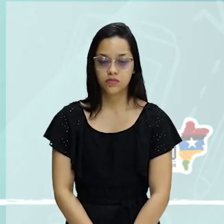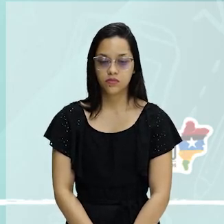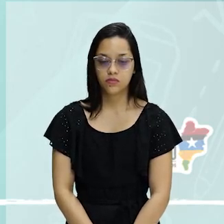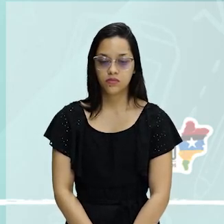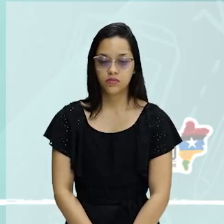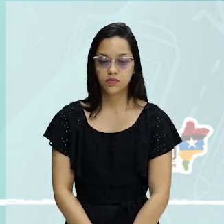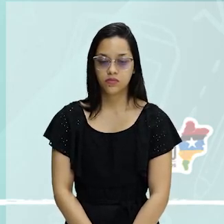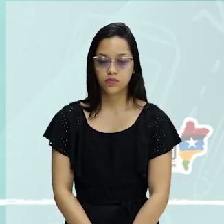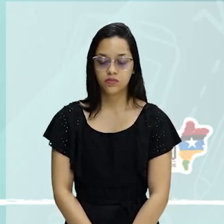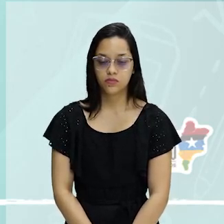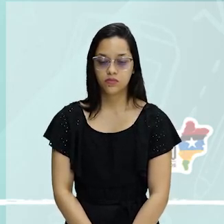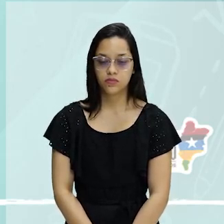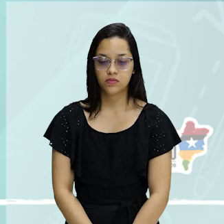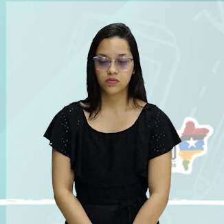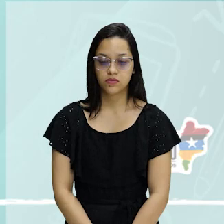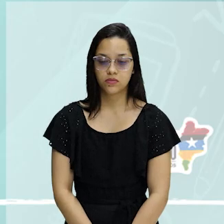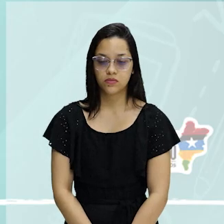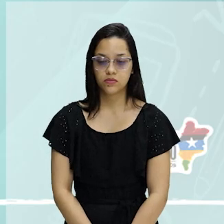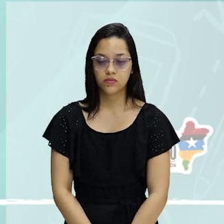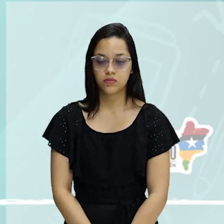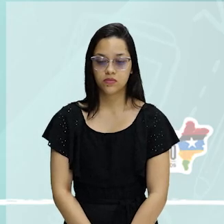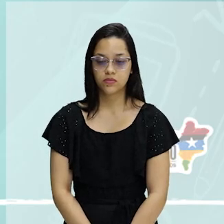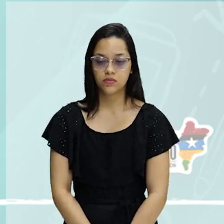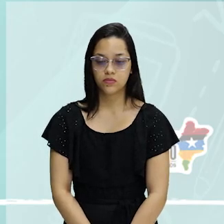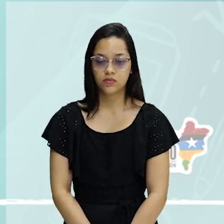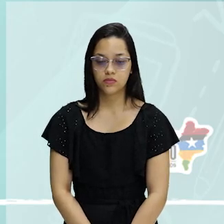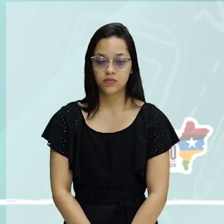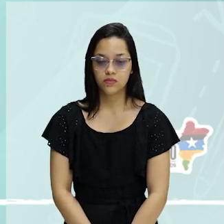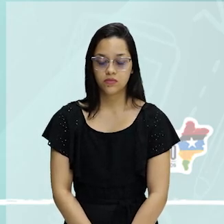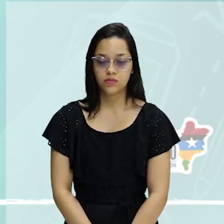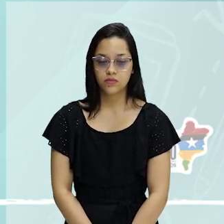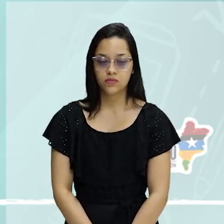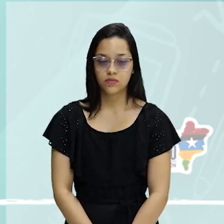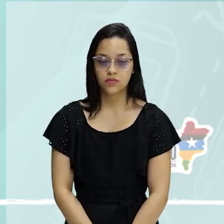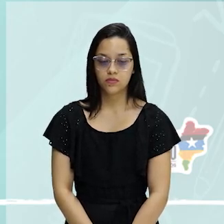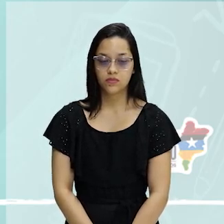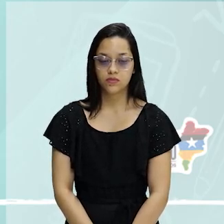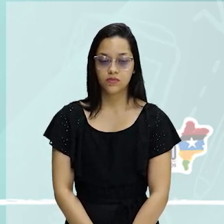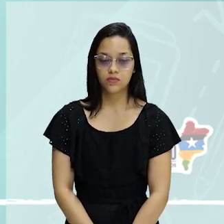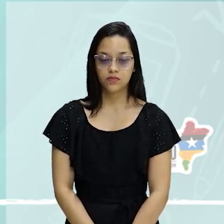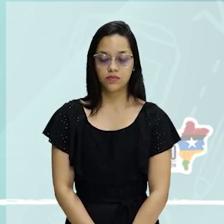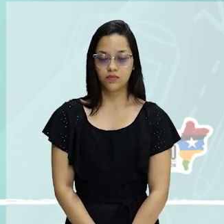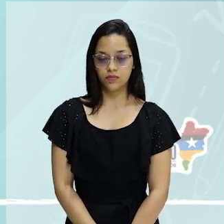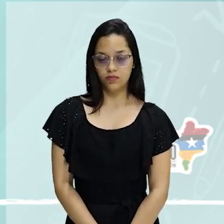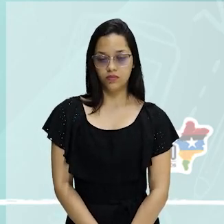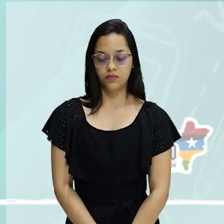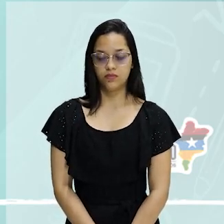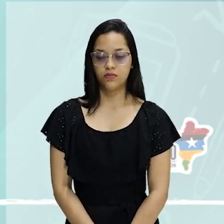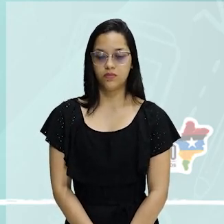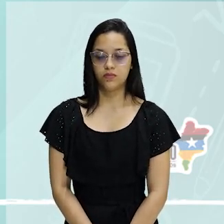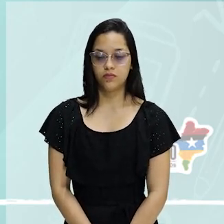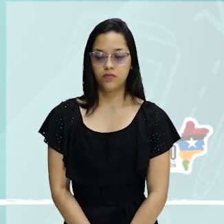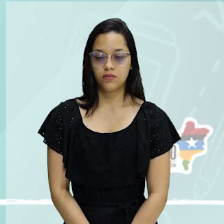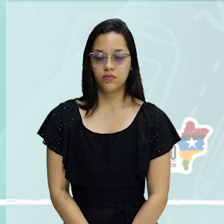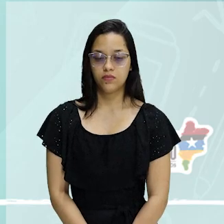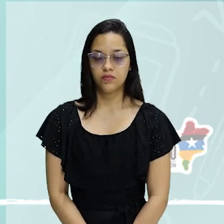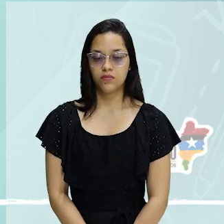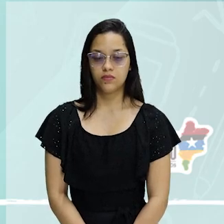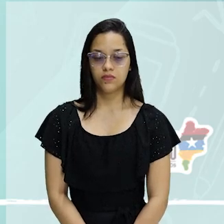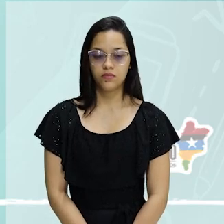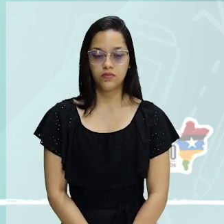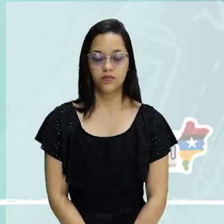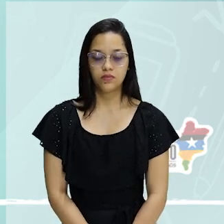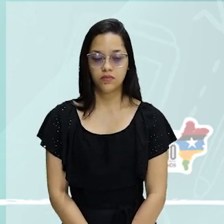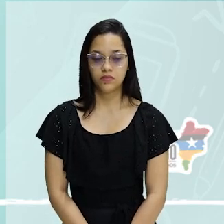disseminada com a incorporação de tecnologia da internet vem provocando discussões sobre a sua natureza no campo dos